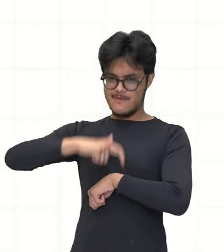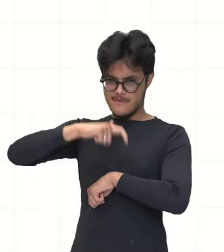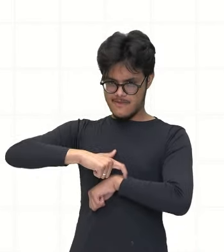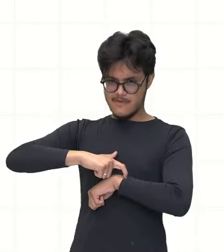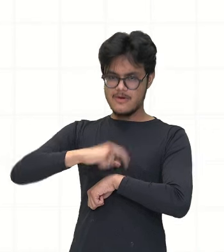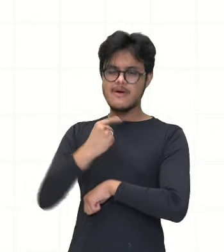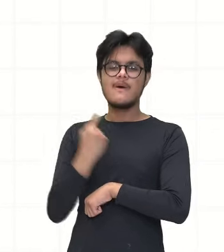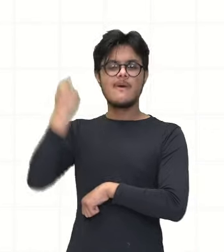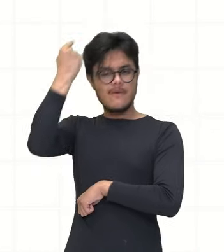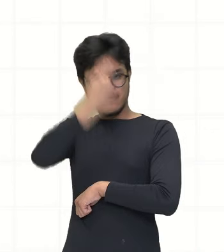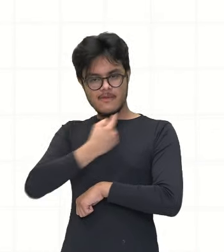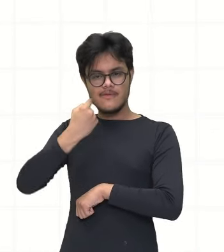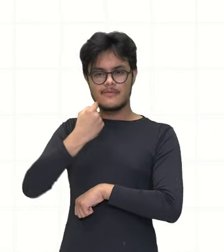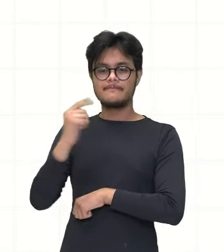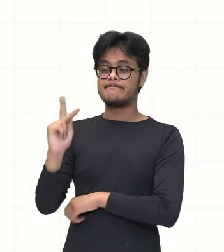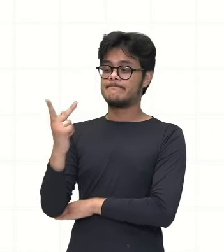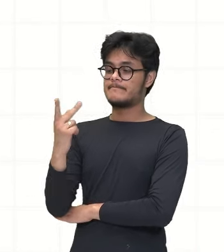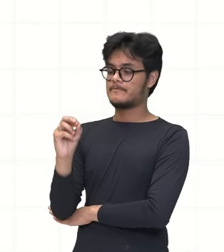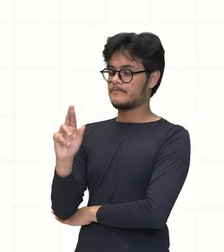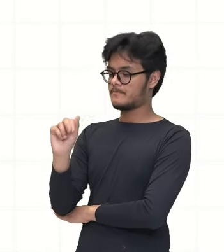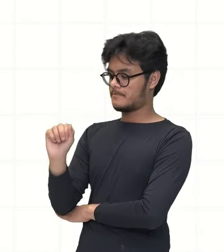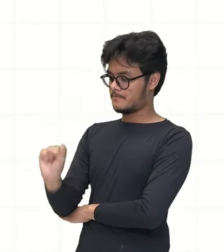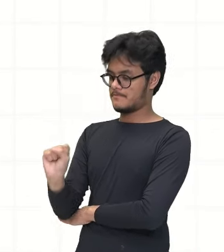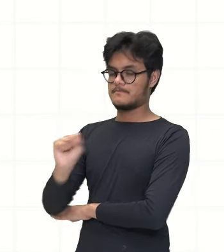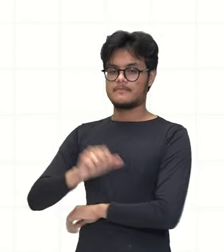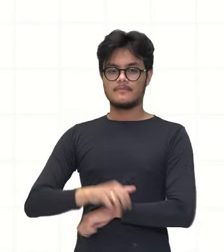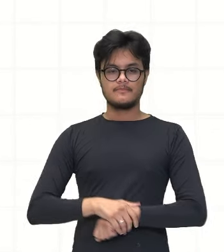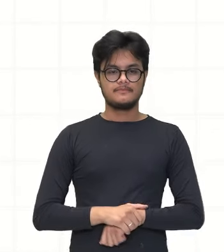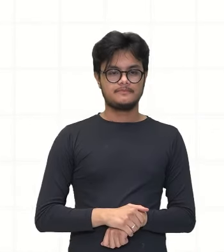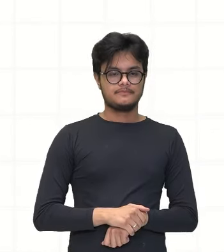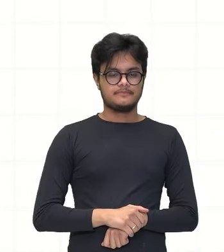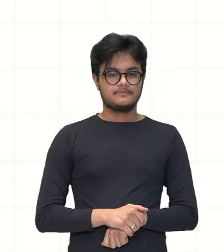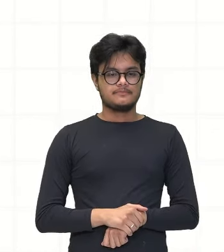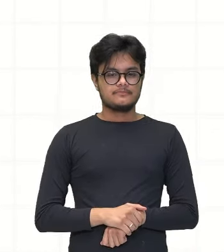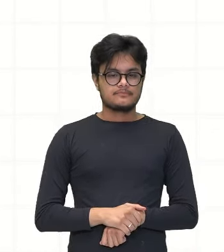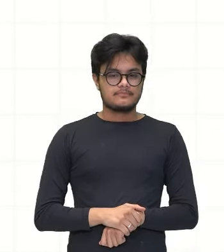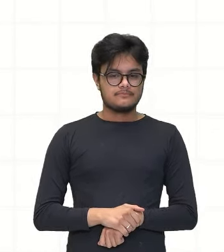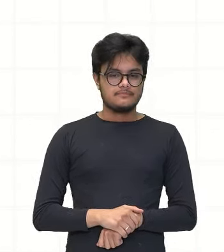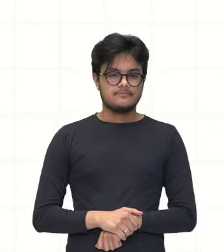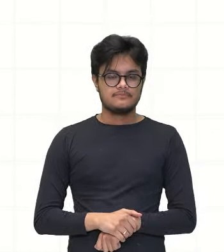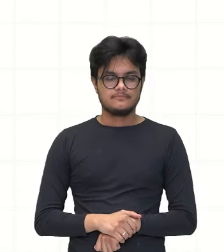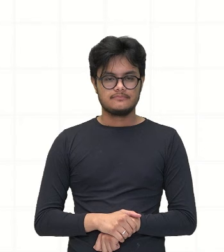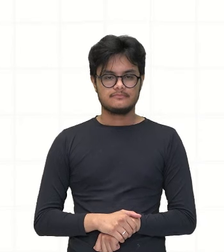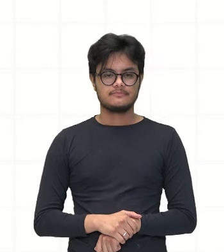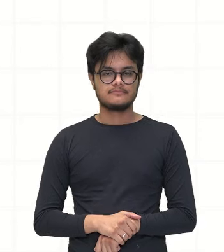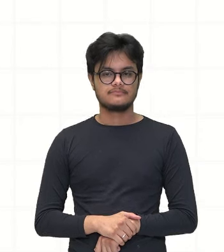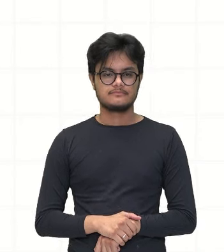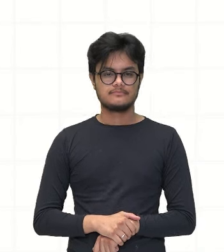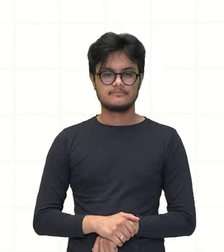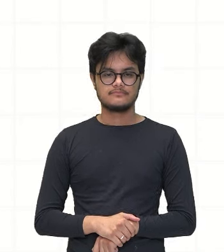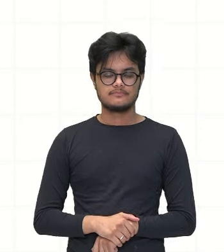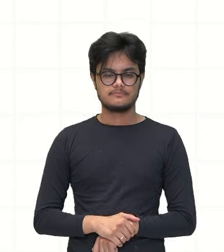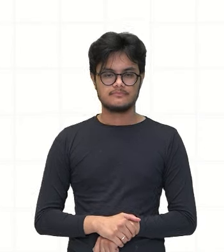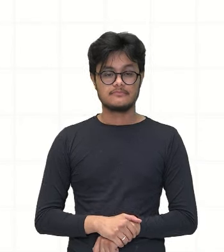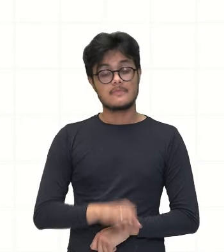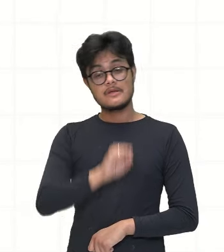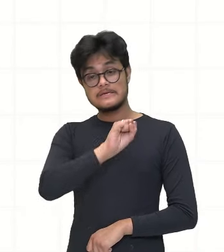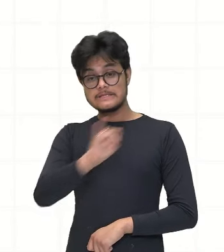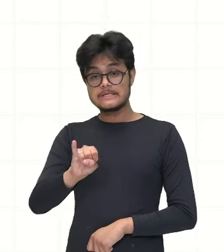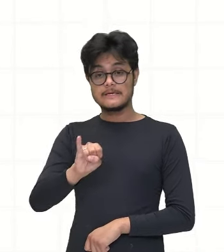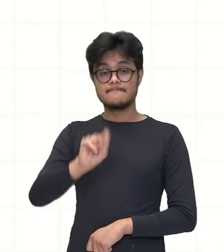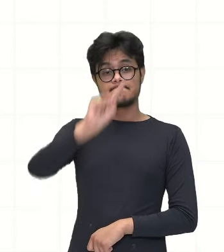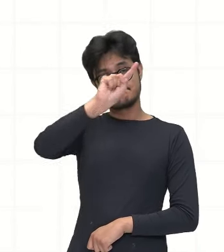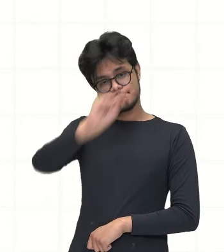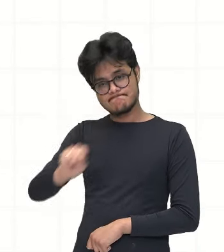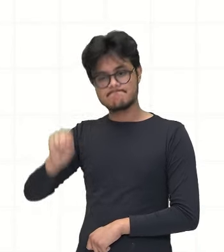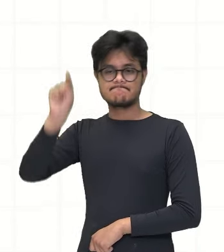que a gente encontrar aqui de X vai ser em horas. E aí, eu tenho que verificar se eu vou multiplicar assim,